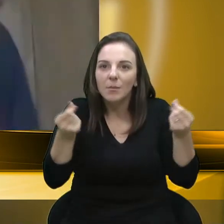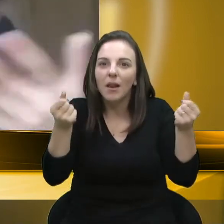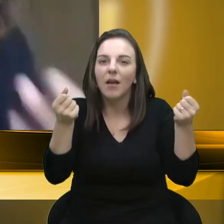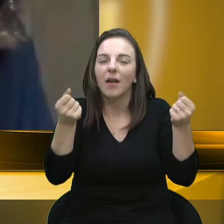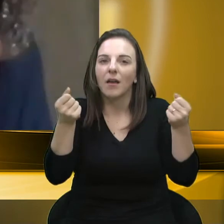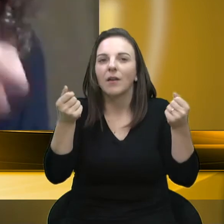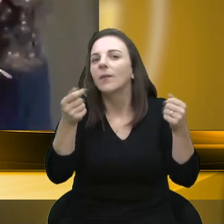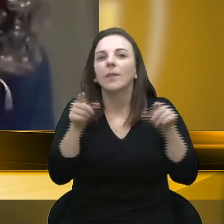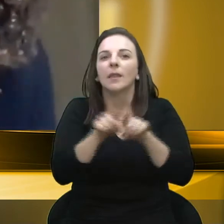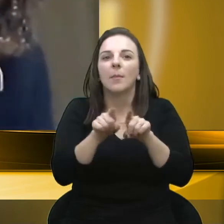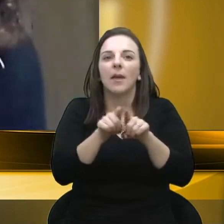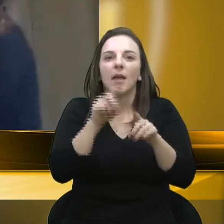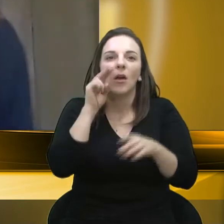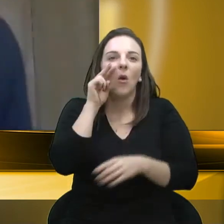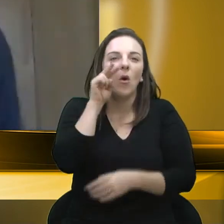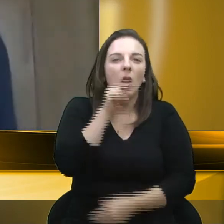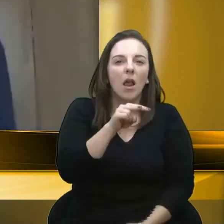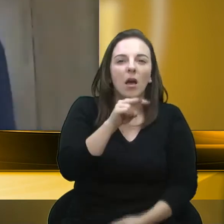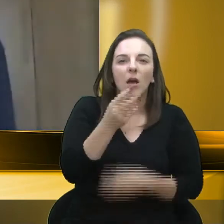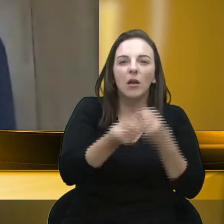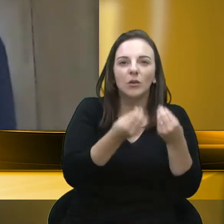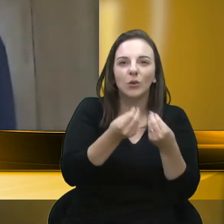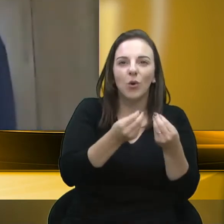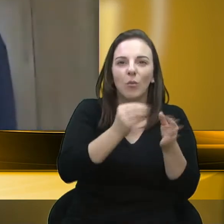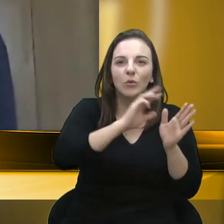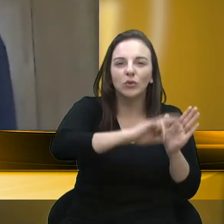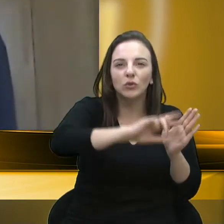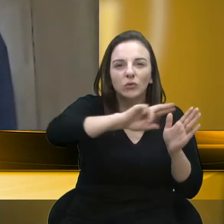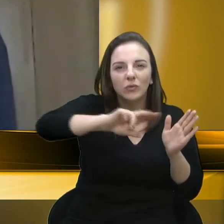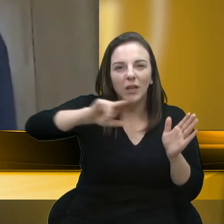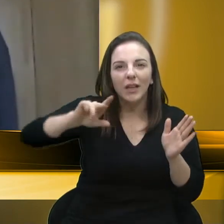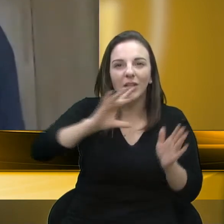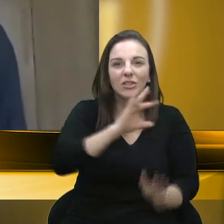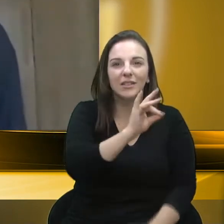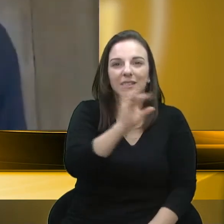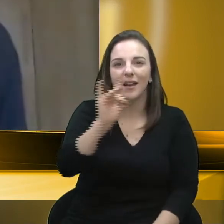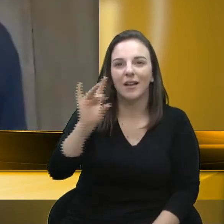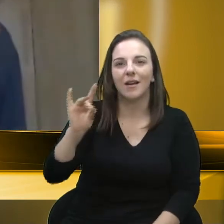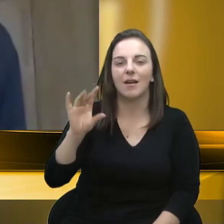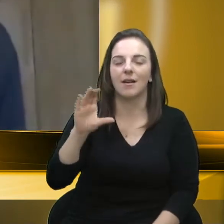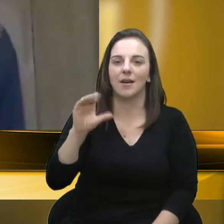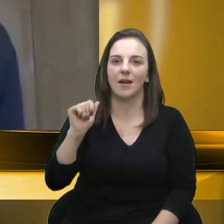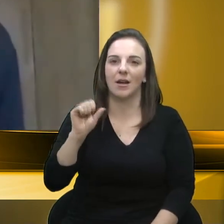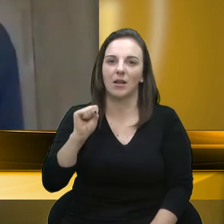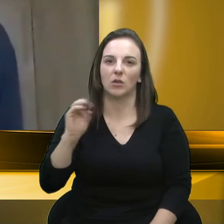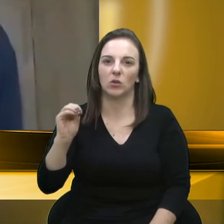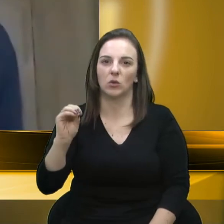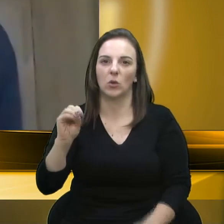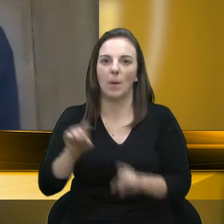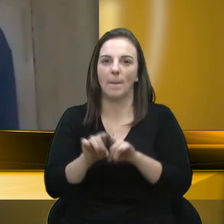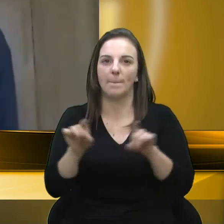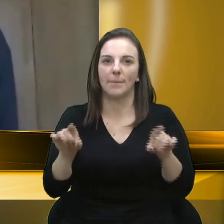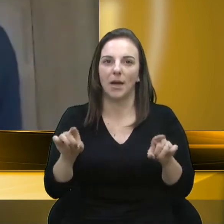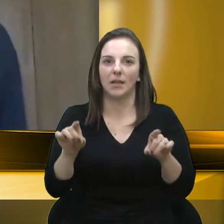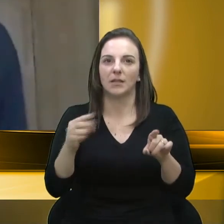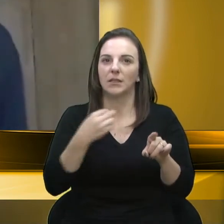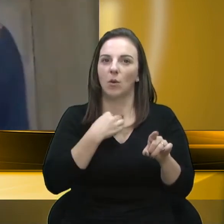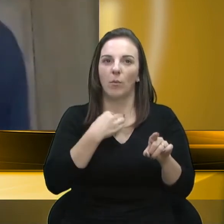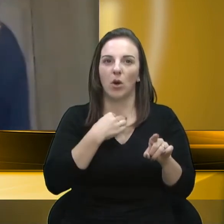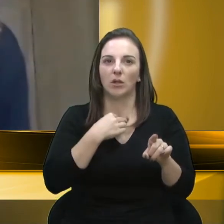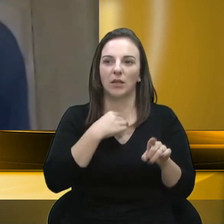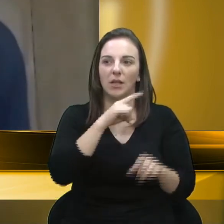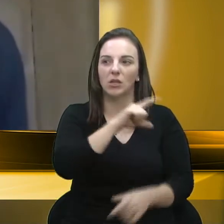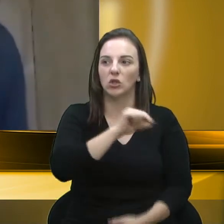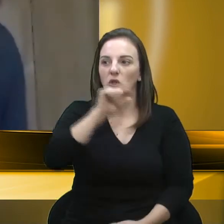que tem como atender olhando a individualidade de cada um dos casos. Mas esse atendimento assim não pode ser seletivo. Esse